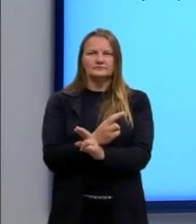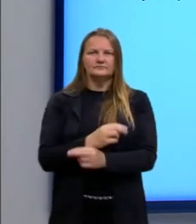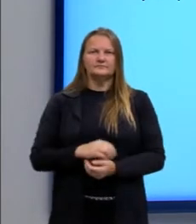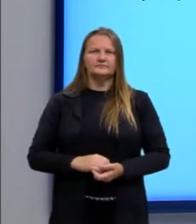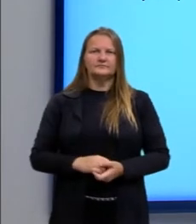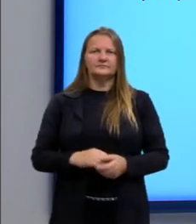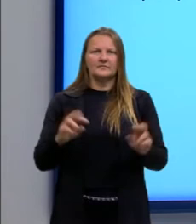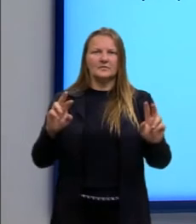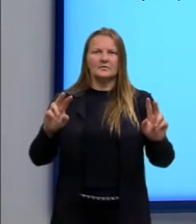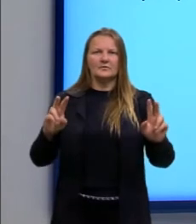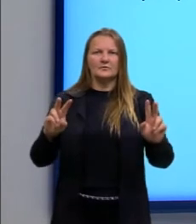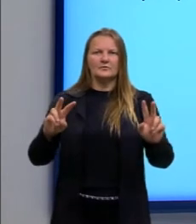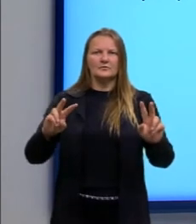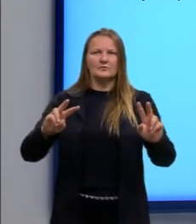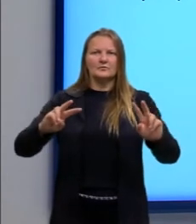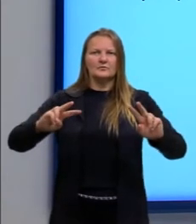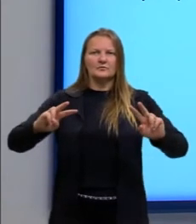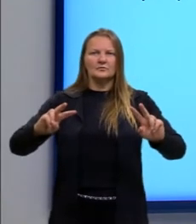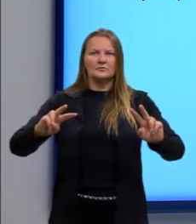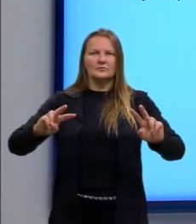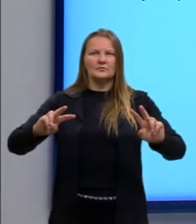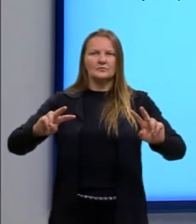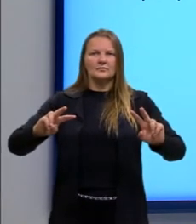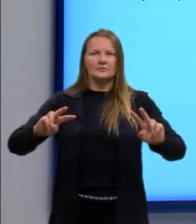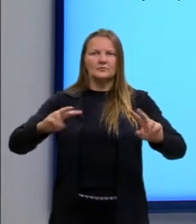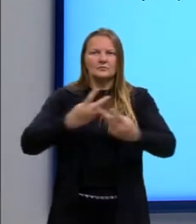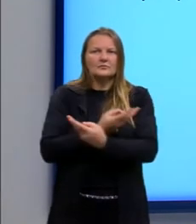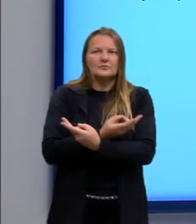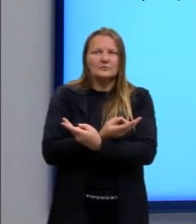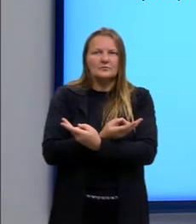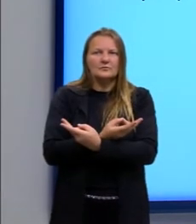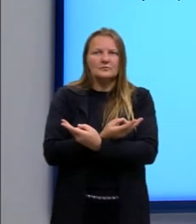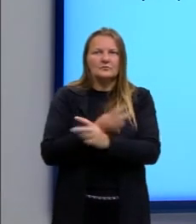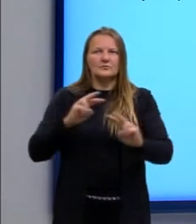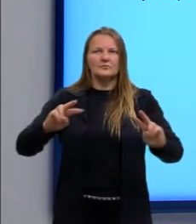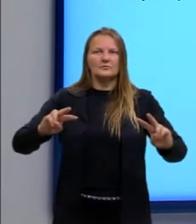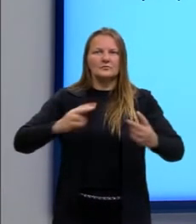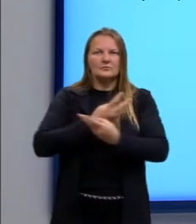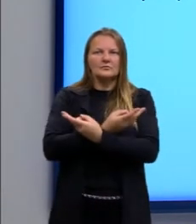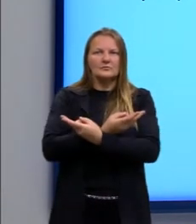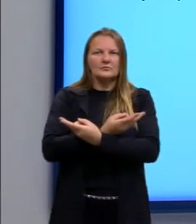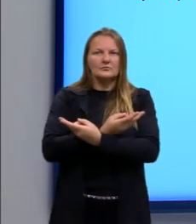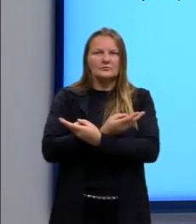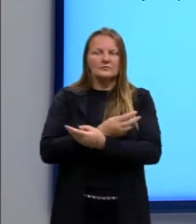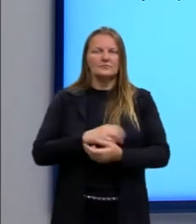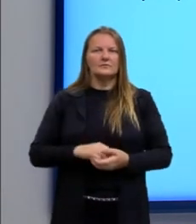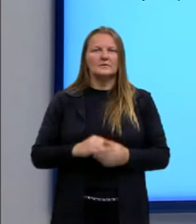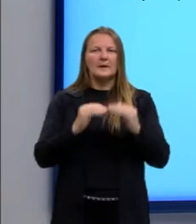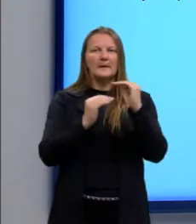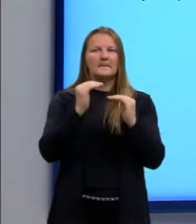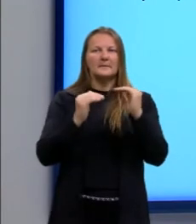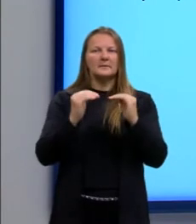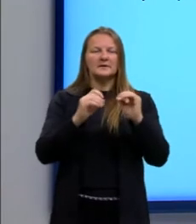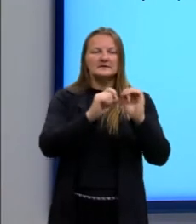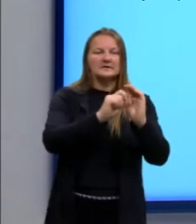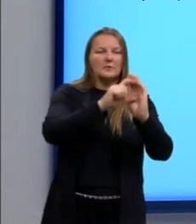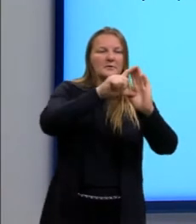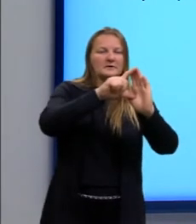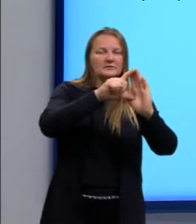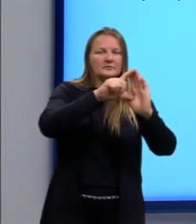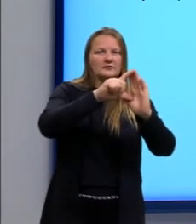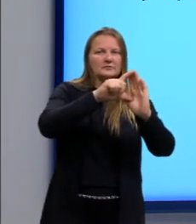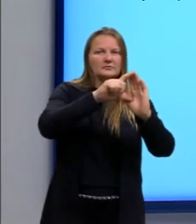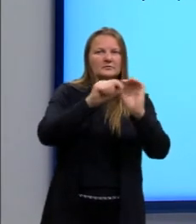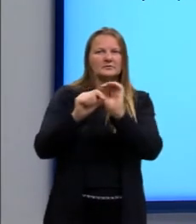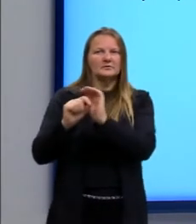inversamente proporcionais. O que isso quer dizer, tá? Na matemática. Se eu aumento o comprimento